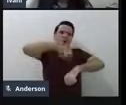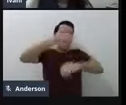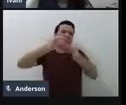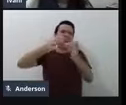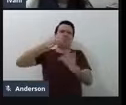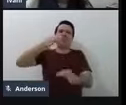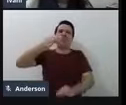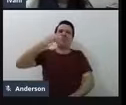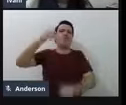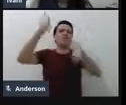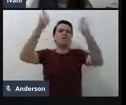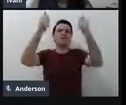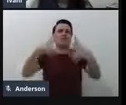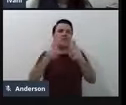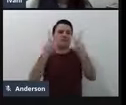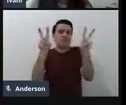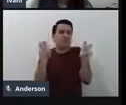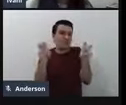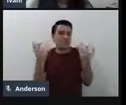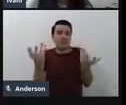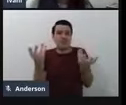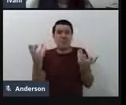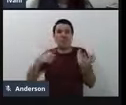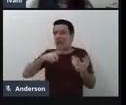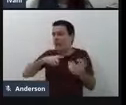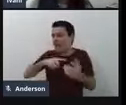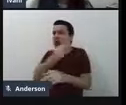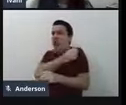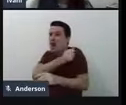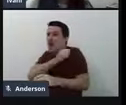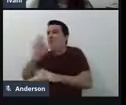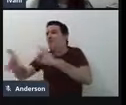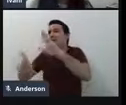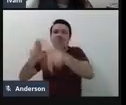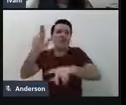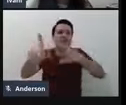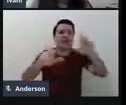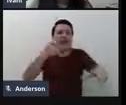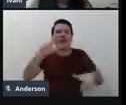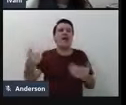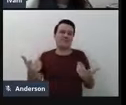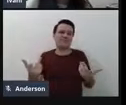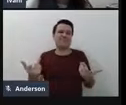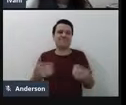sobre a subjetividade humana que estão ali presentes na nossa sala de aula.